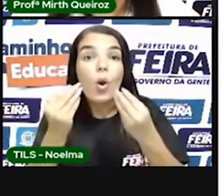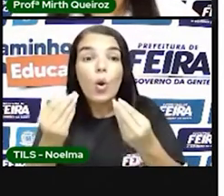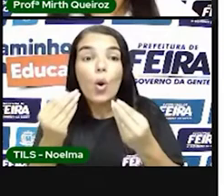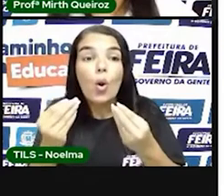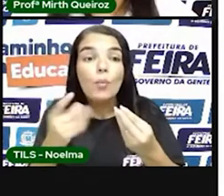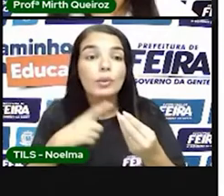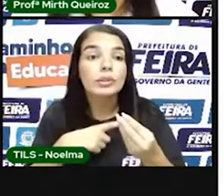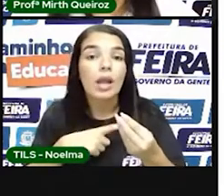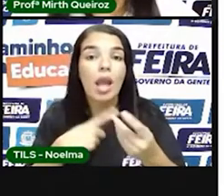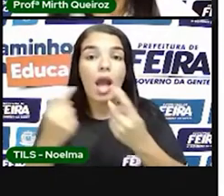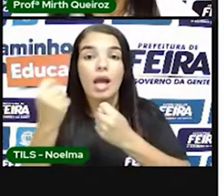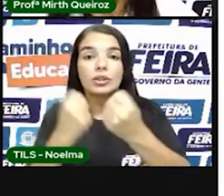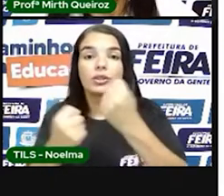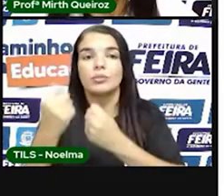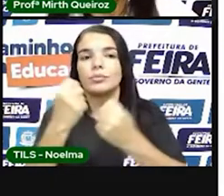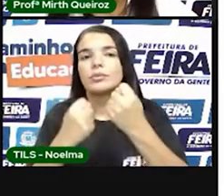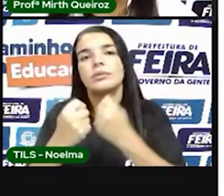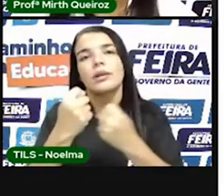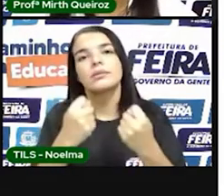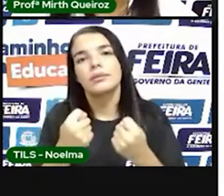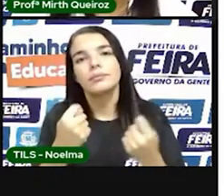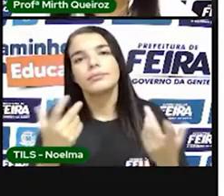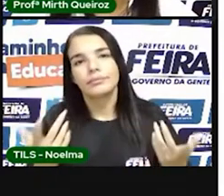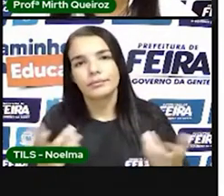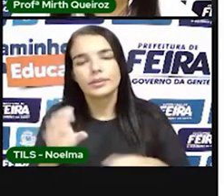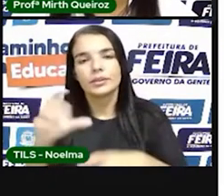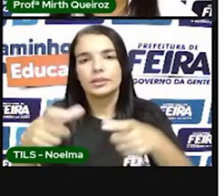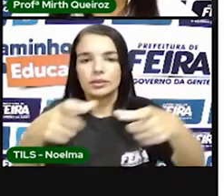até o Brasil, né?